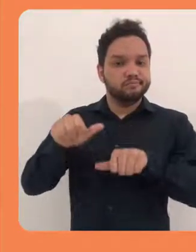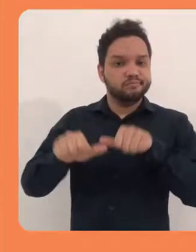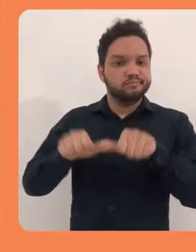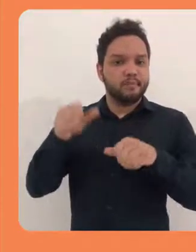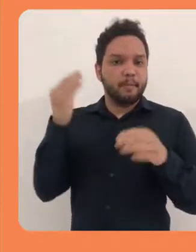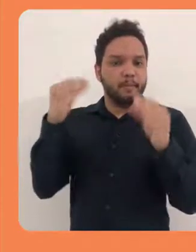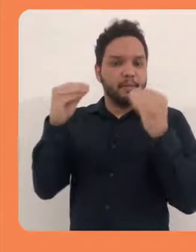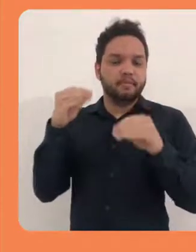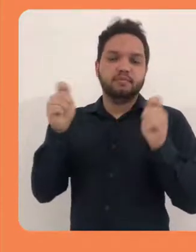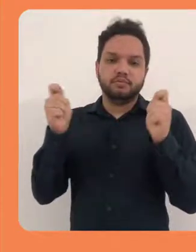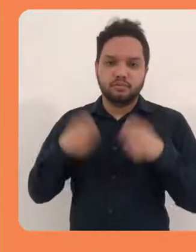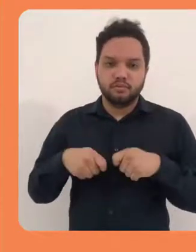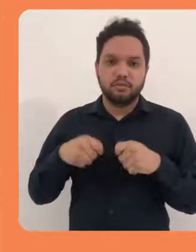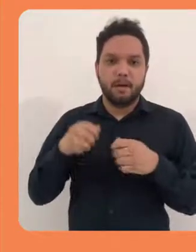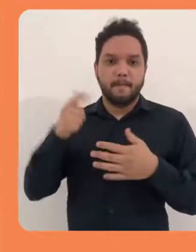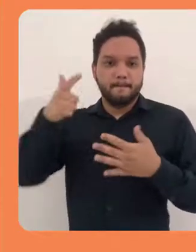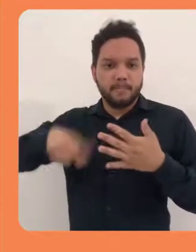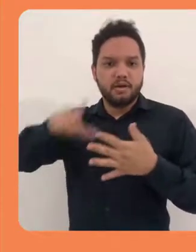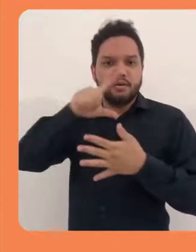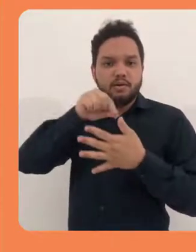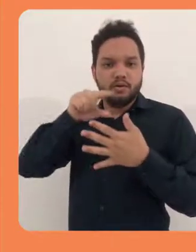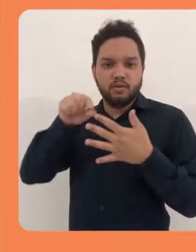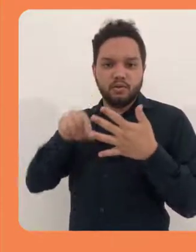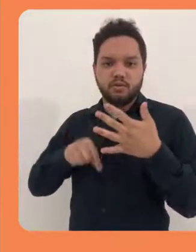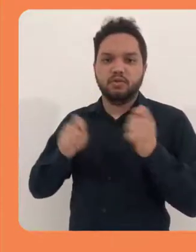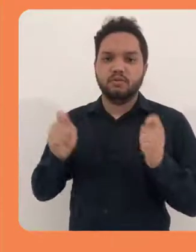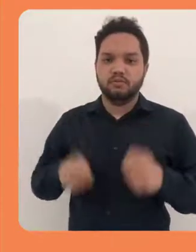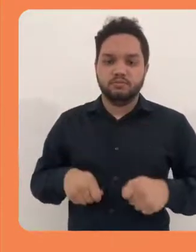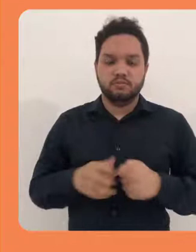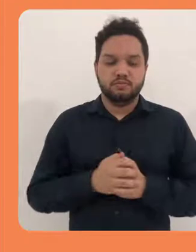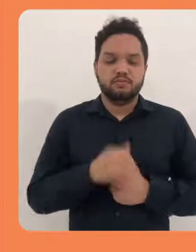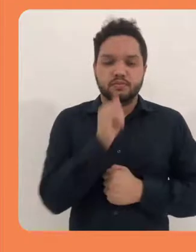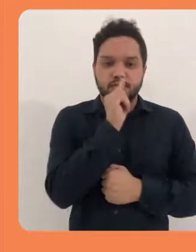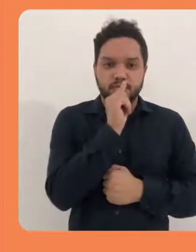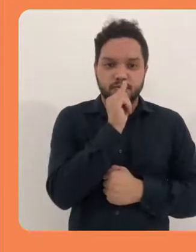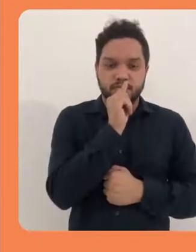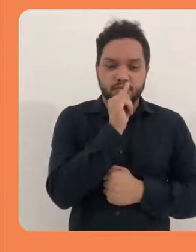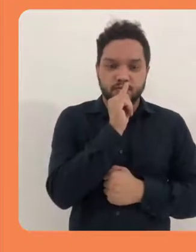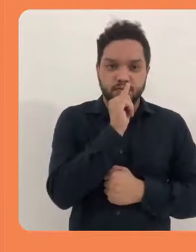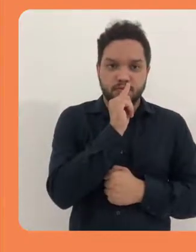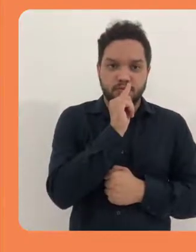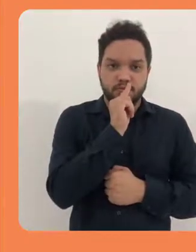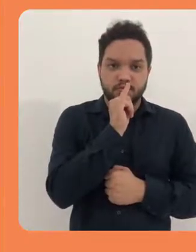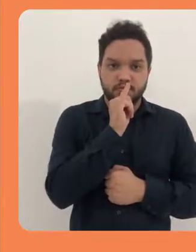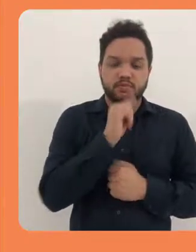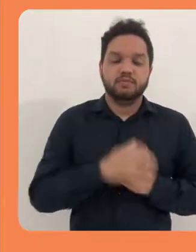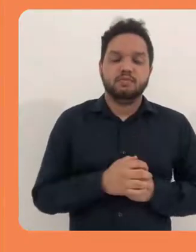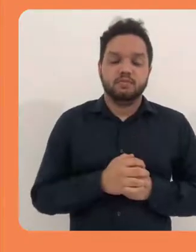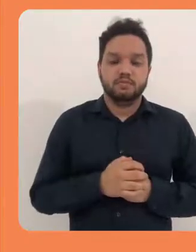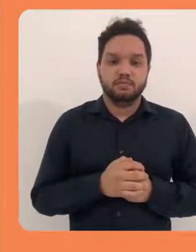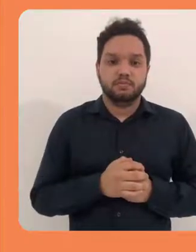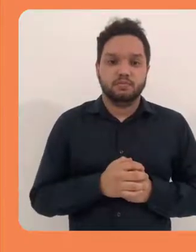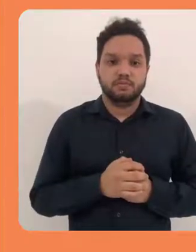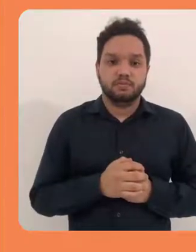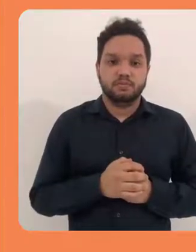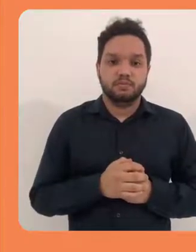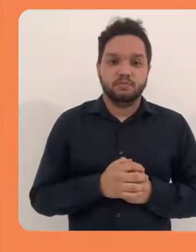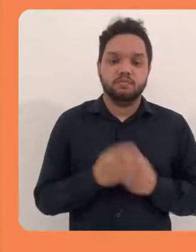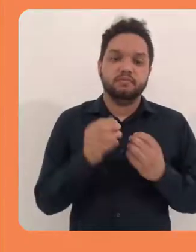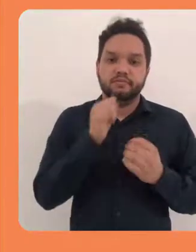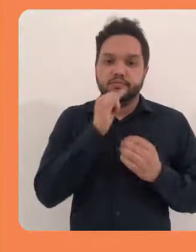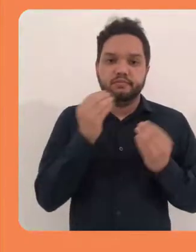no texto, nós podemos formatá-lo de algumas maneiras. Temos mais opções na formatação. Por exemplo,